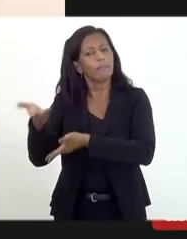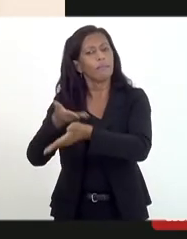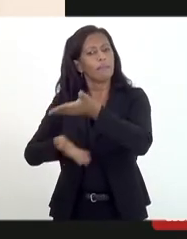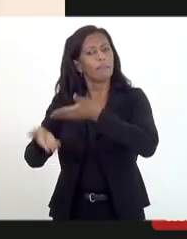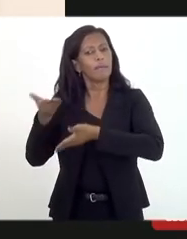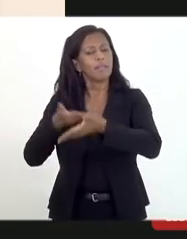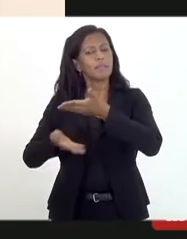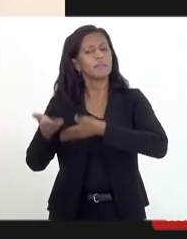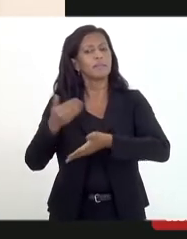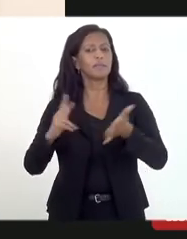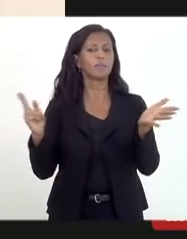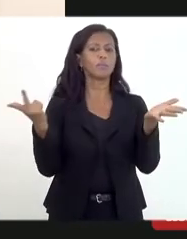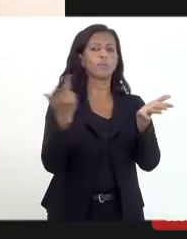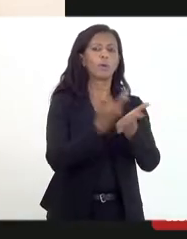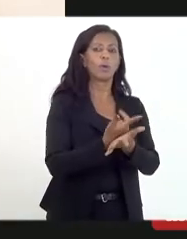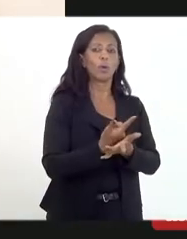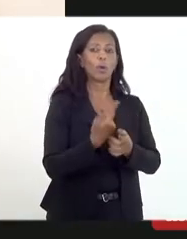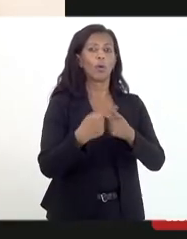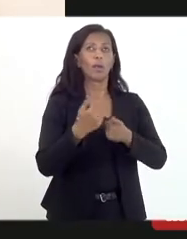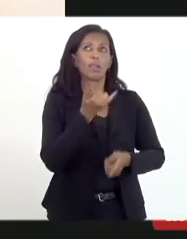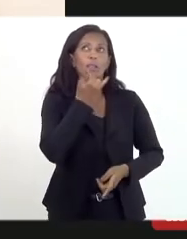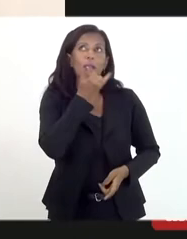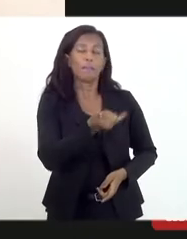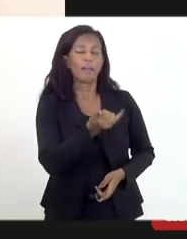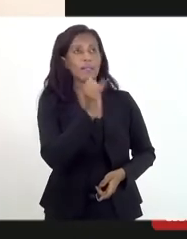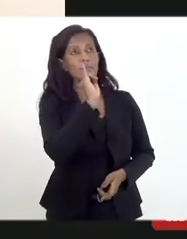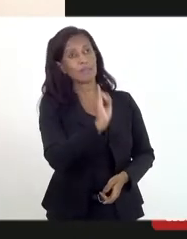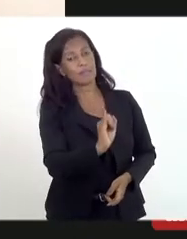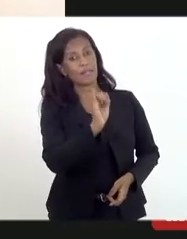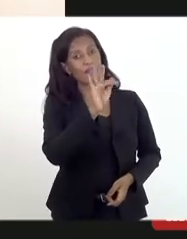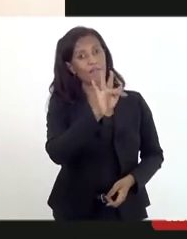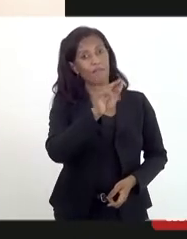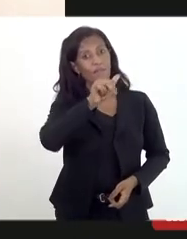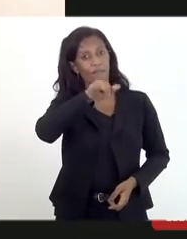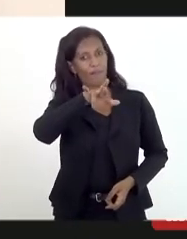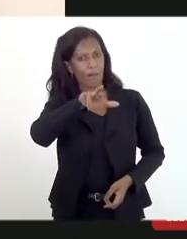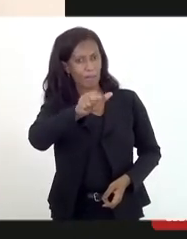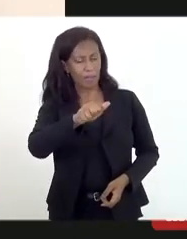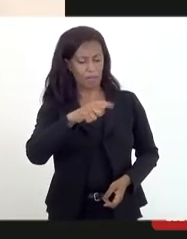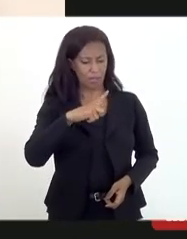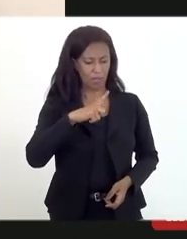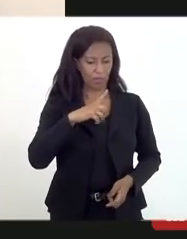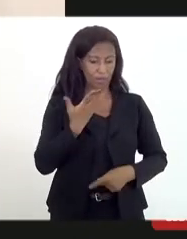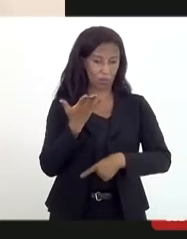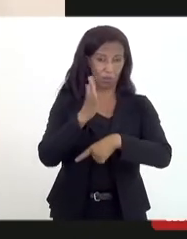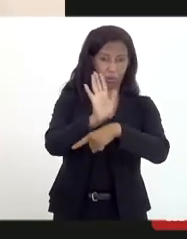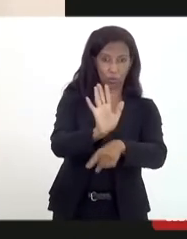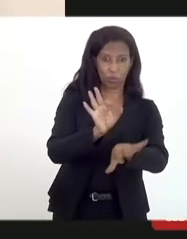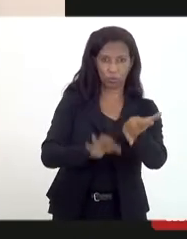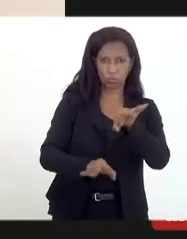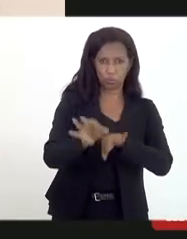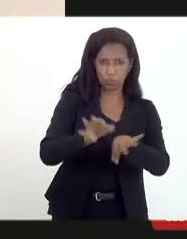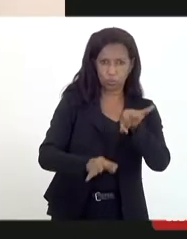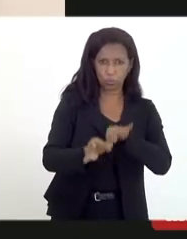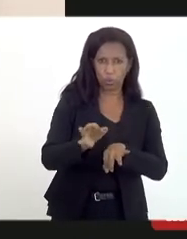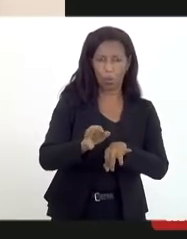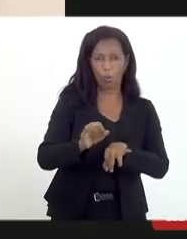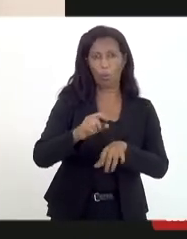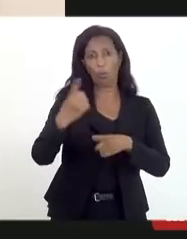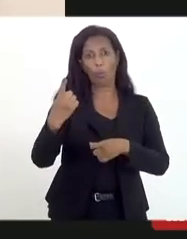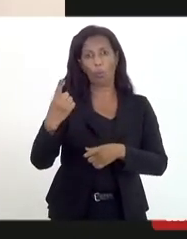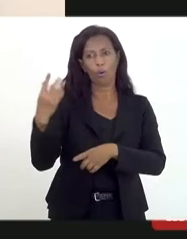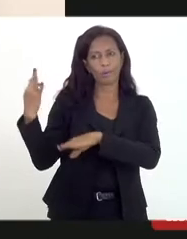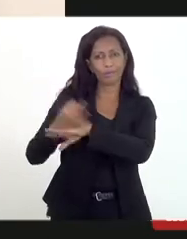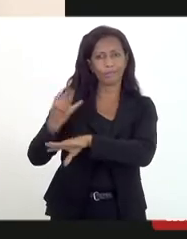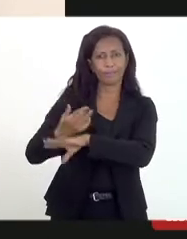judiciário. Porque, de repente, se Fabiana tivesse tido um atendimento jurídico quanto à questão dela da intolerância religiosa,